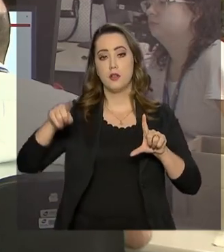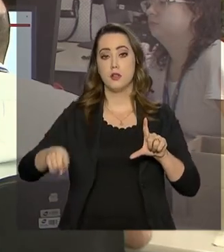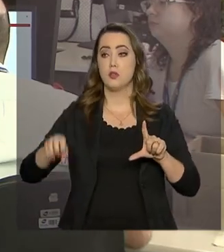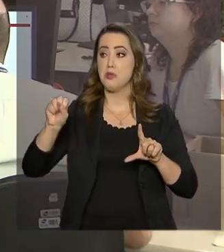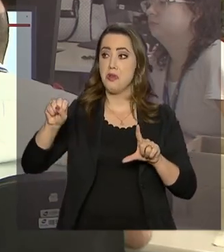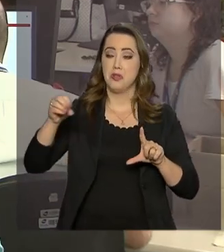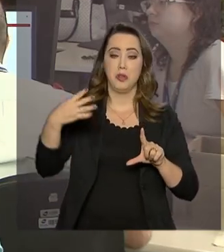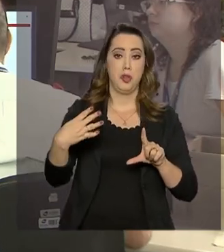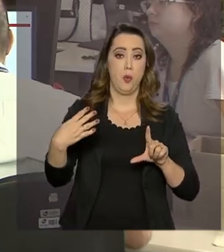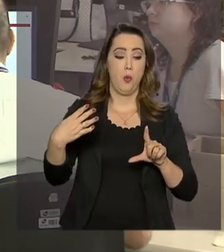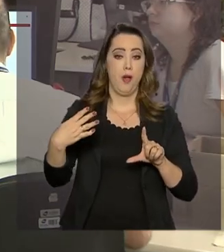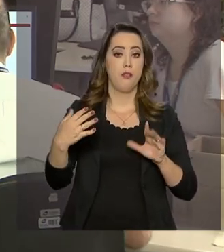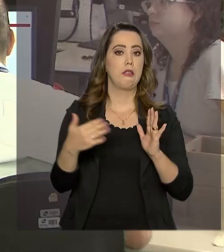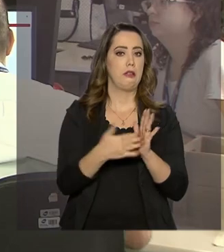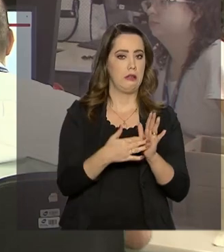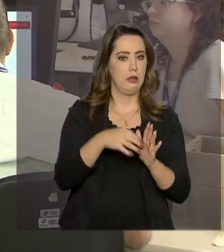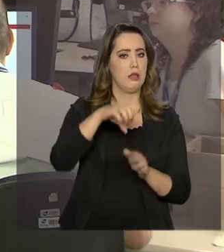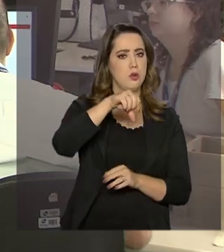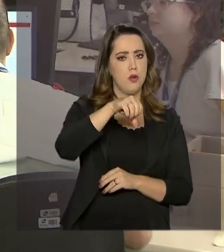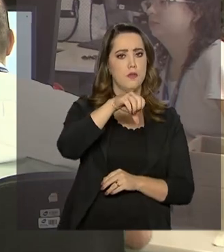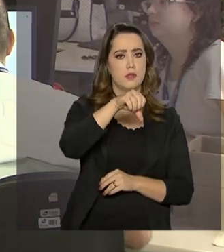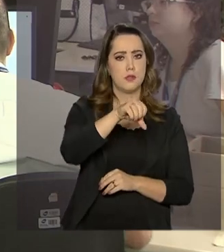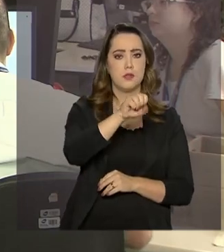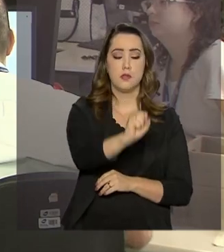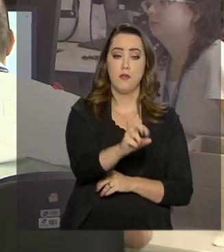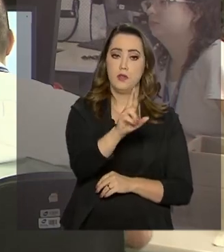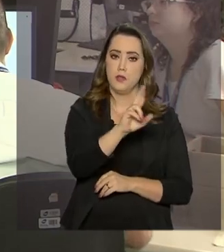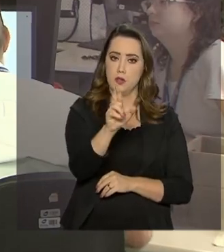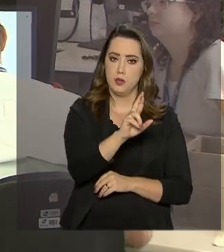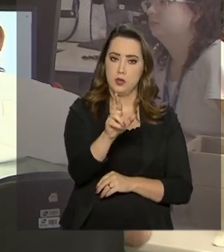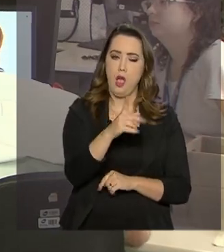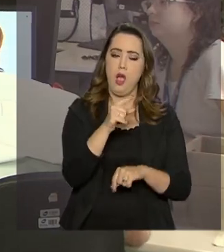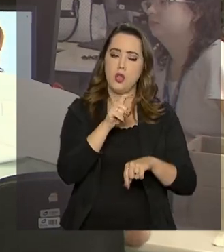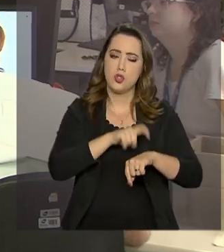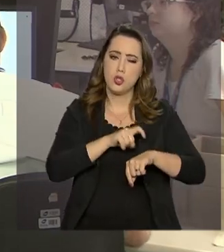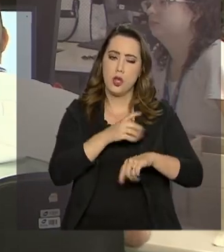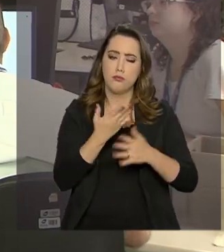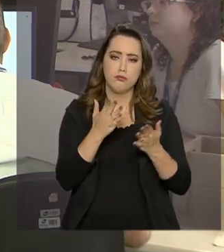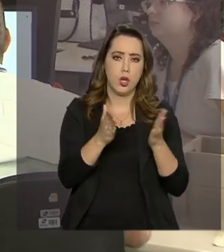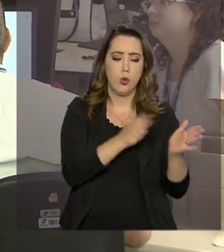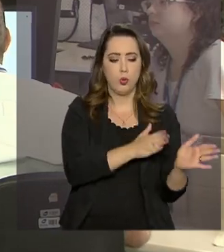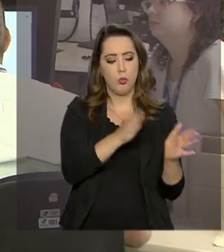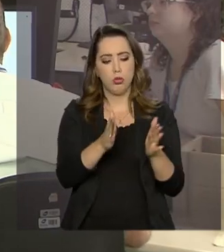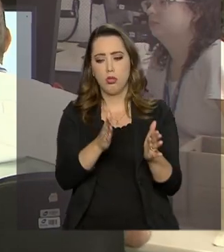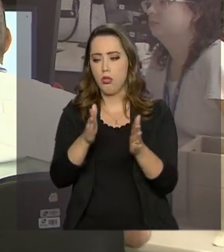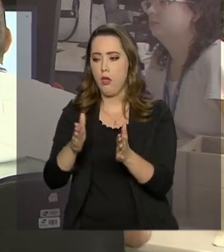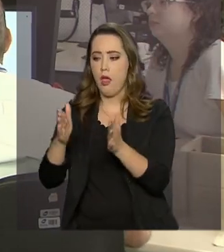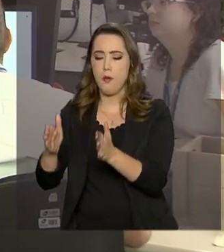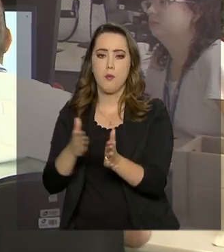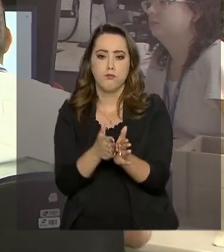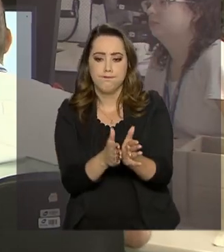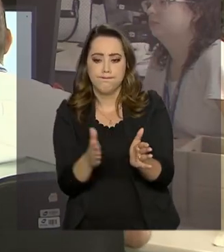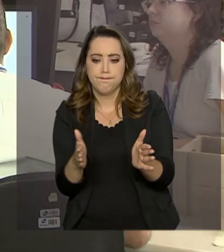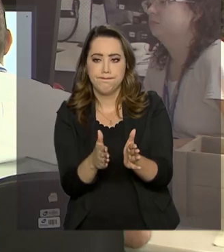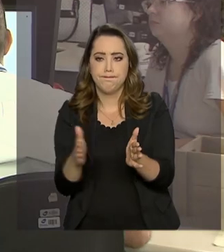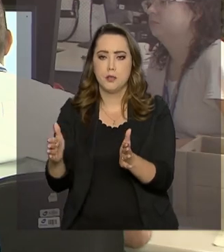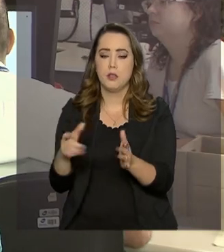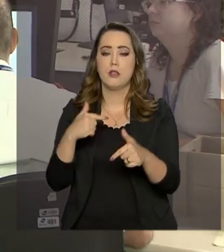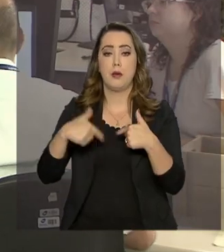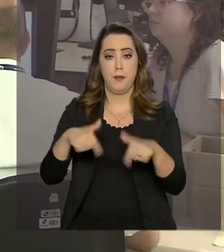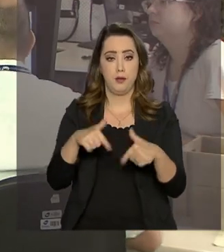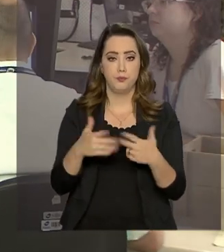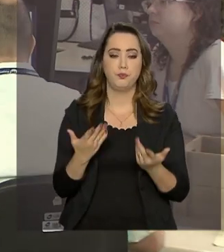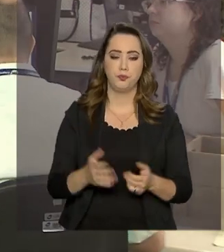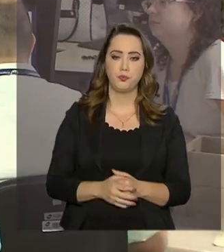998,00, de acordo com os dias trabalhados naquele ano. Pode sacar o abono o trabalhador inscrito no PIS